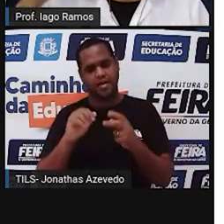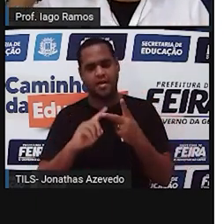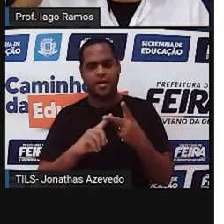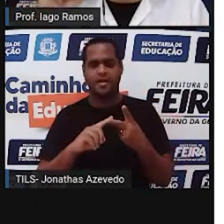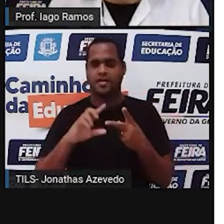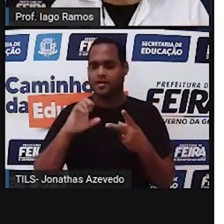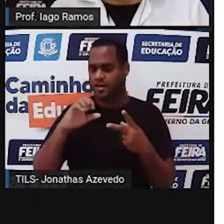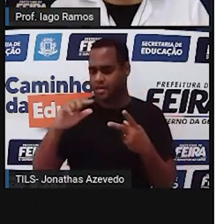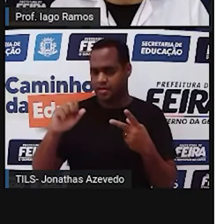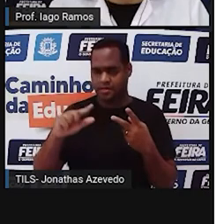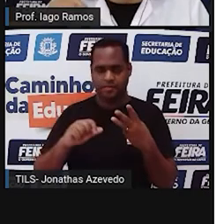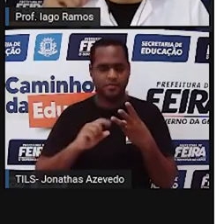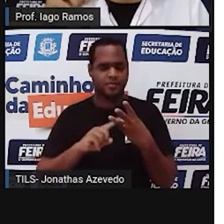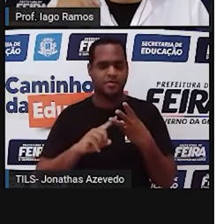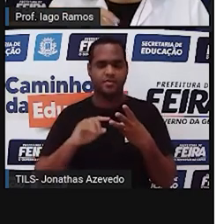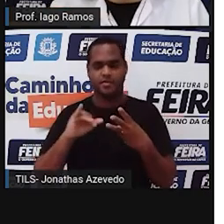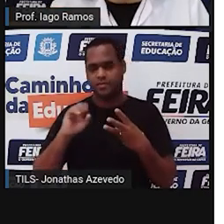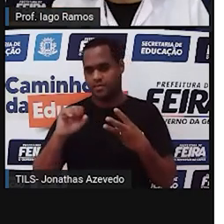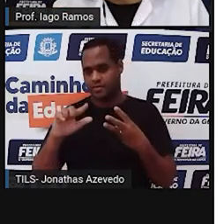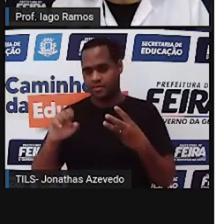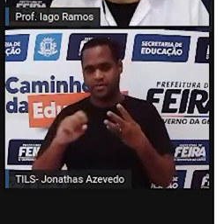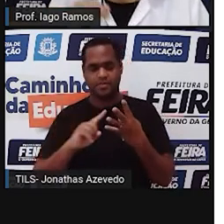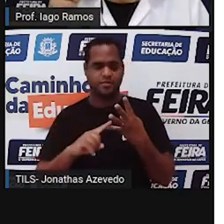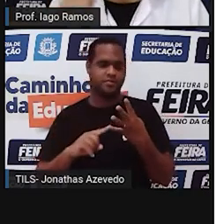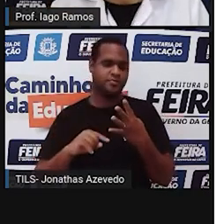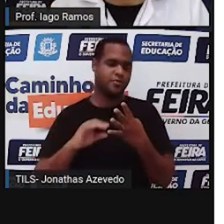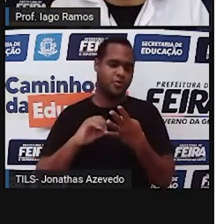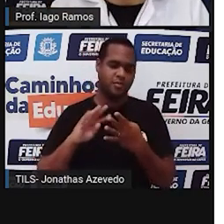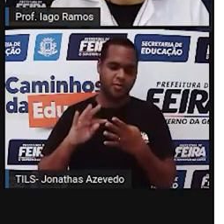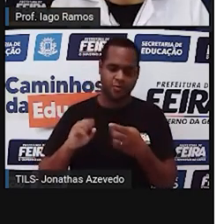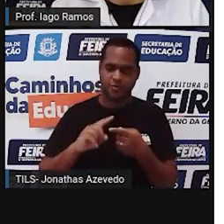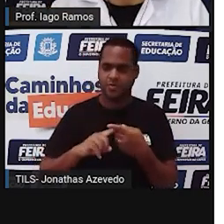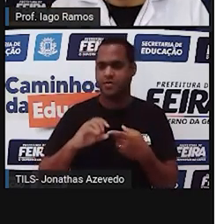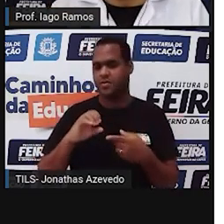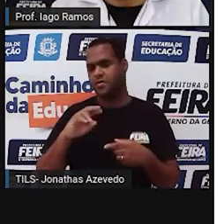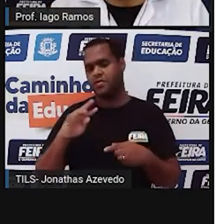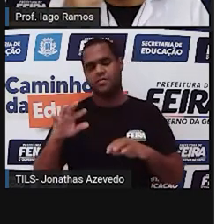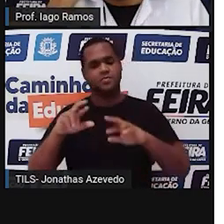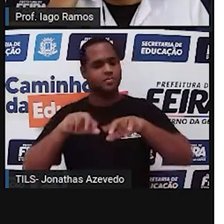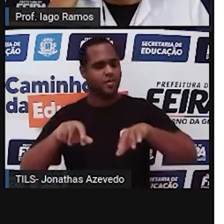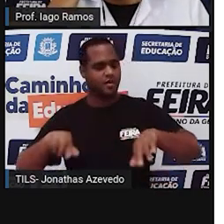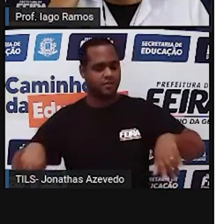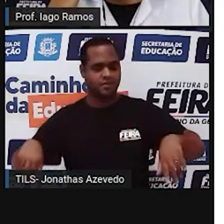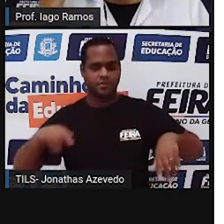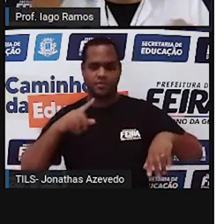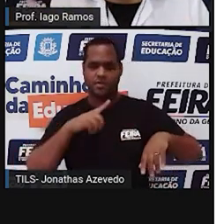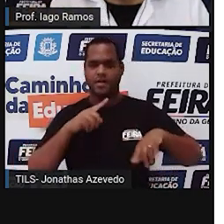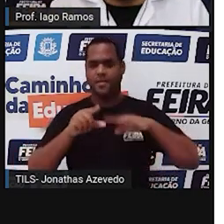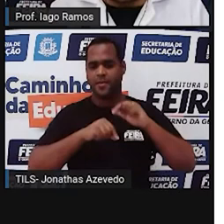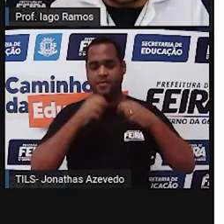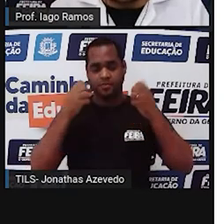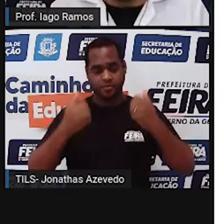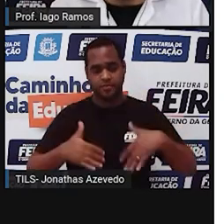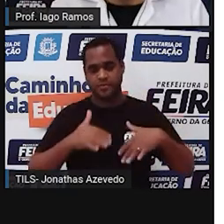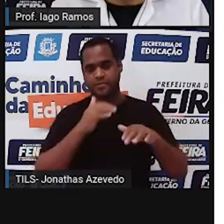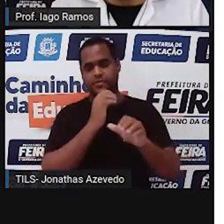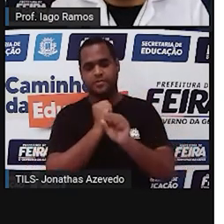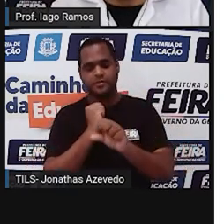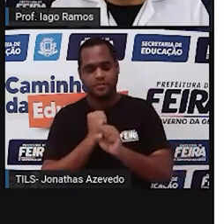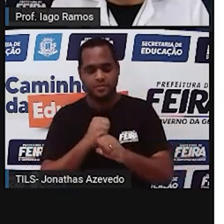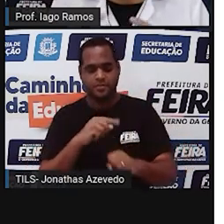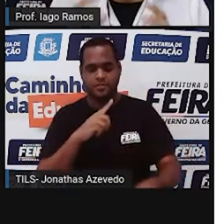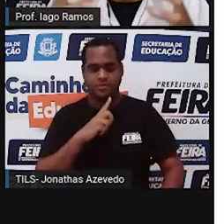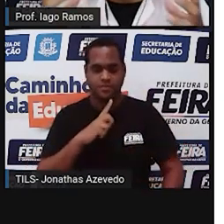escaleno, isósceles, ou bitusângulo, acutângulo ou retângulo, se a gente somar a